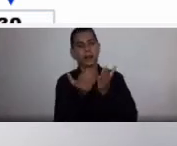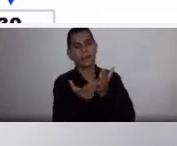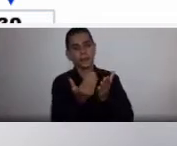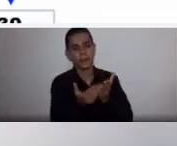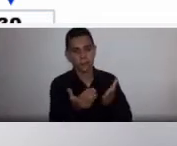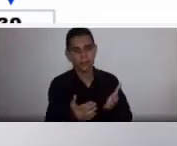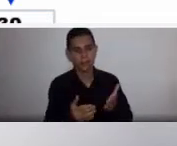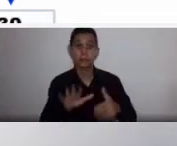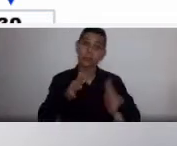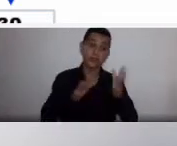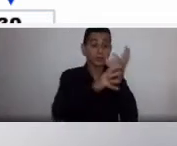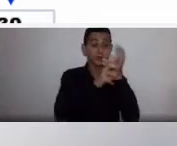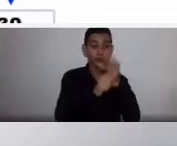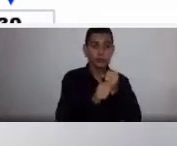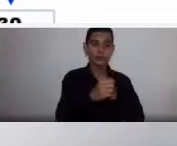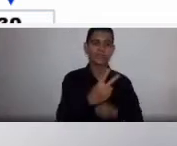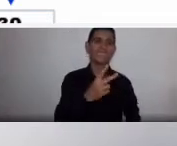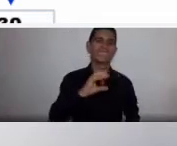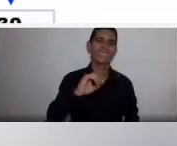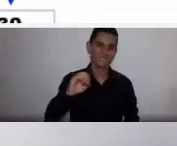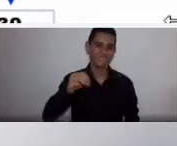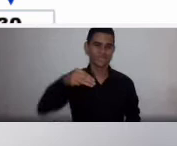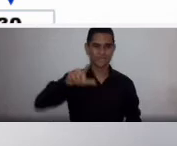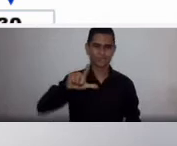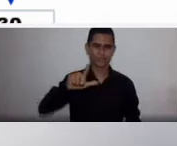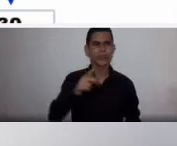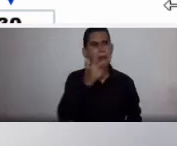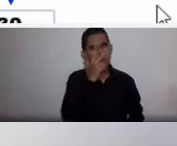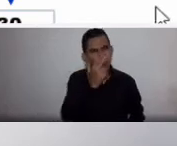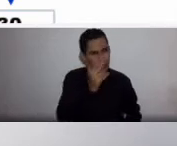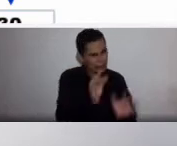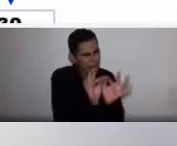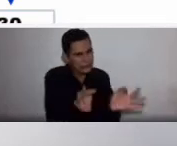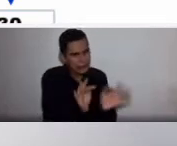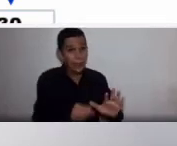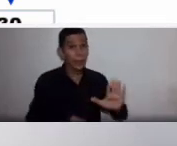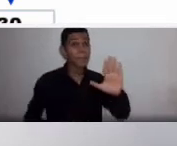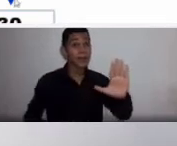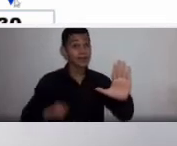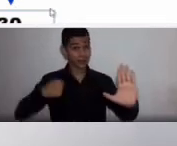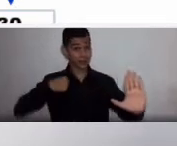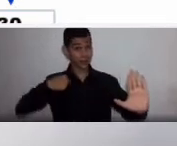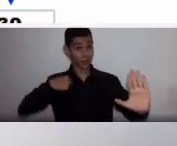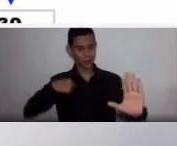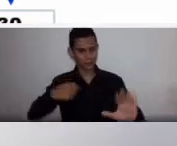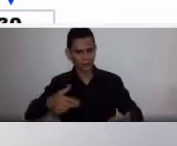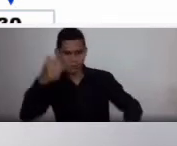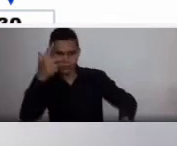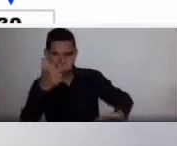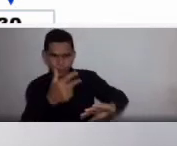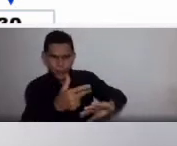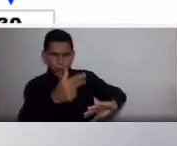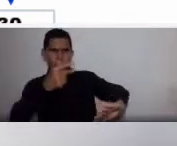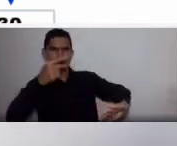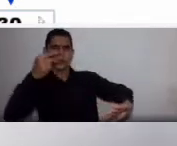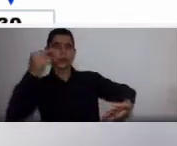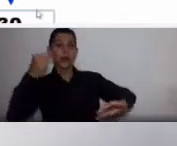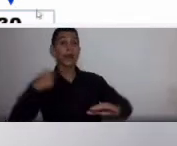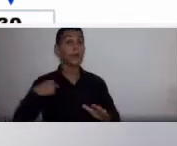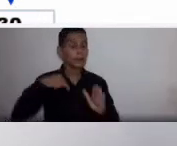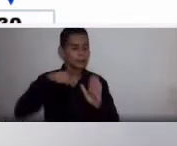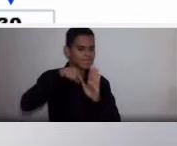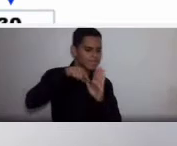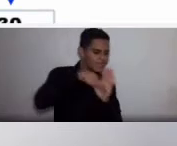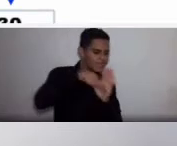ml. Parece pouco, mas quando eu faço uma diluição, num paciente rígido, eu tento baixar o hematócrito para valores